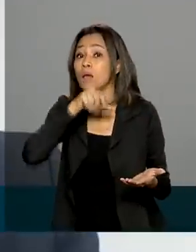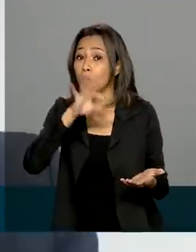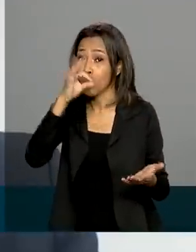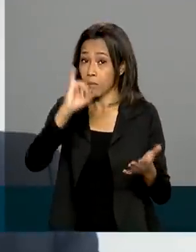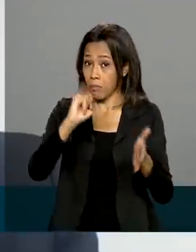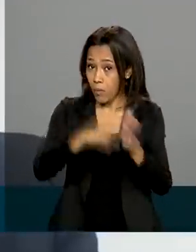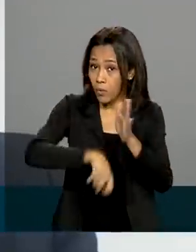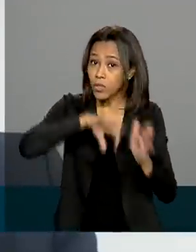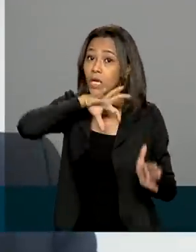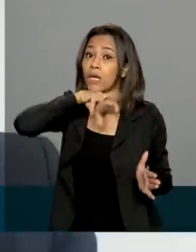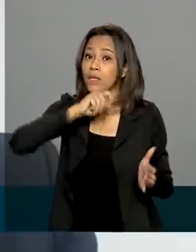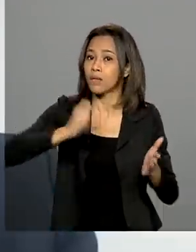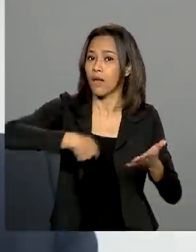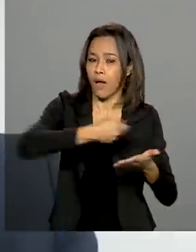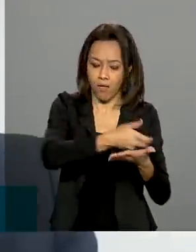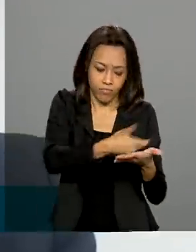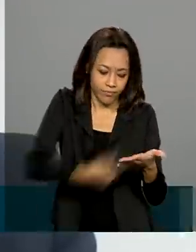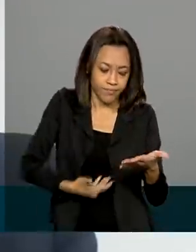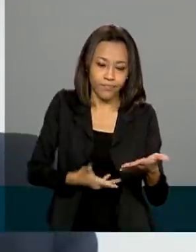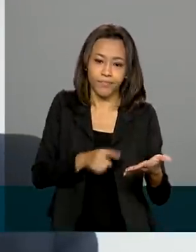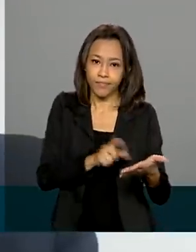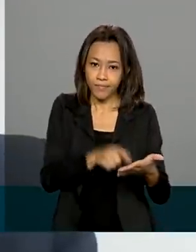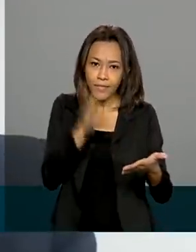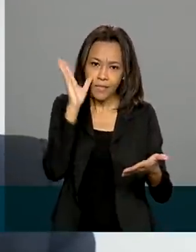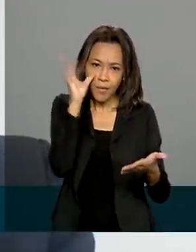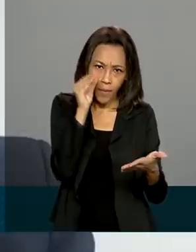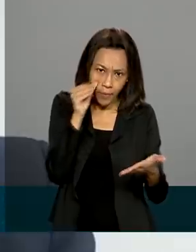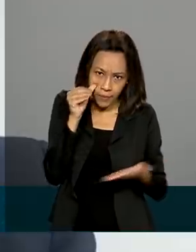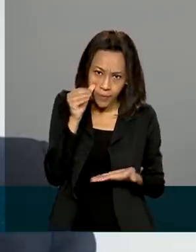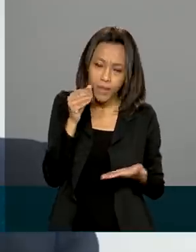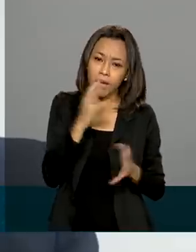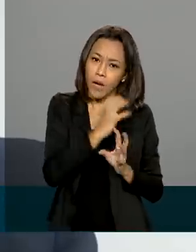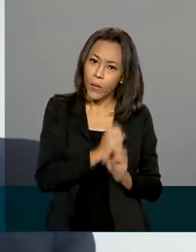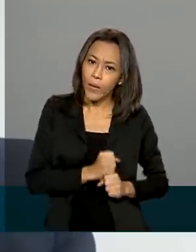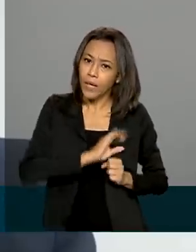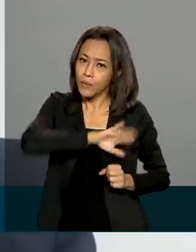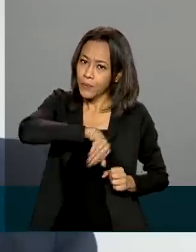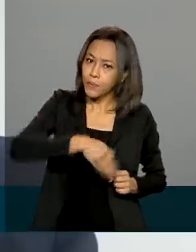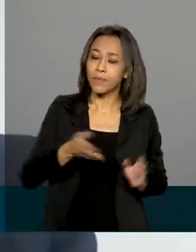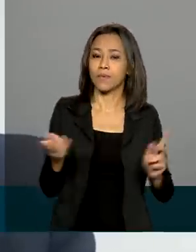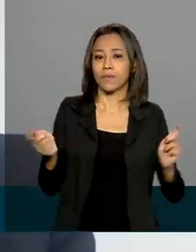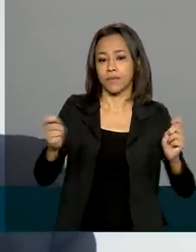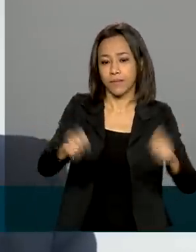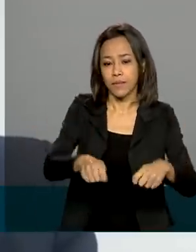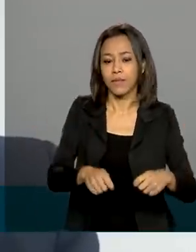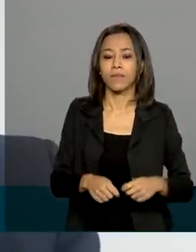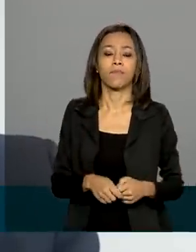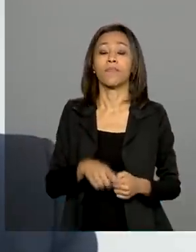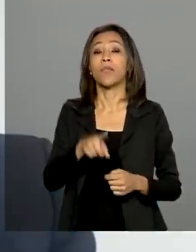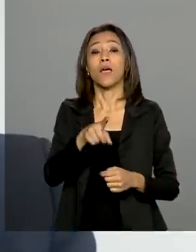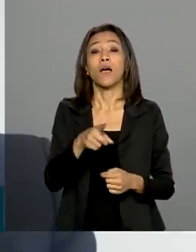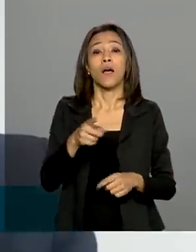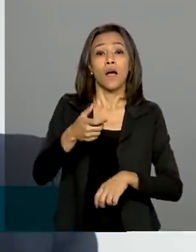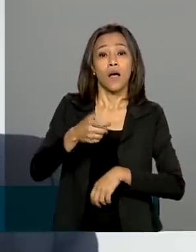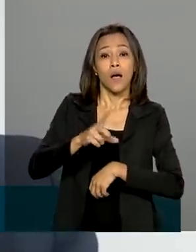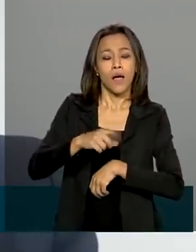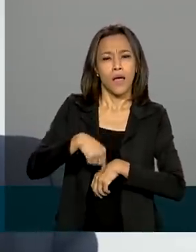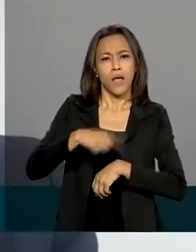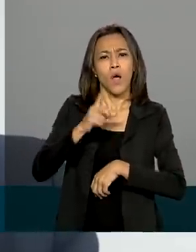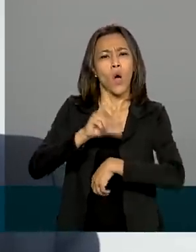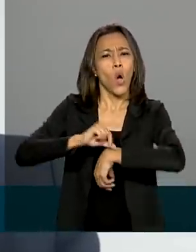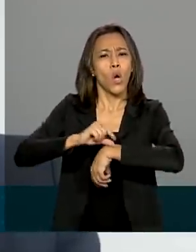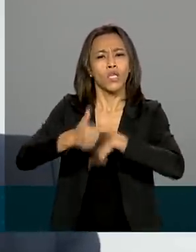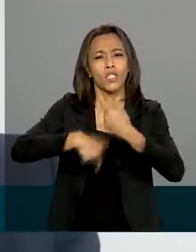Nela o empregador consegue, por exemplo, fazer todos os cálculos da folha de pagamento do mês, incluindo horas extras, desconto, fechar essa